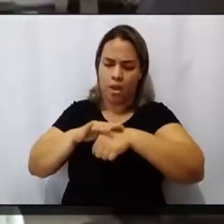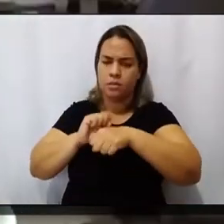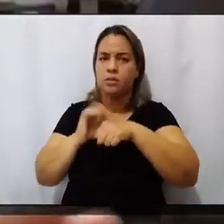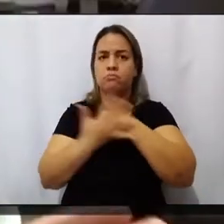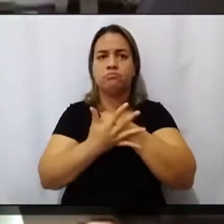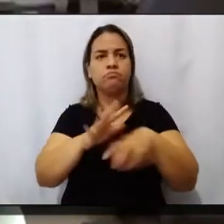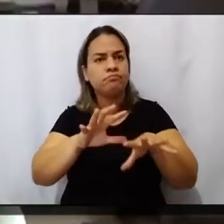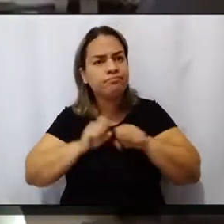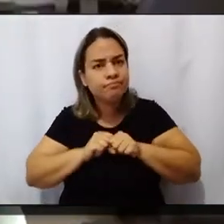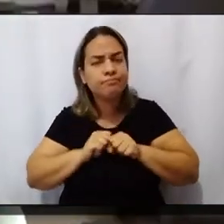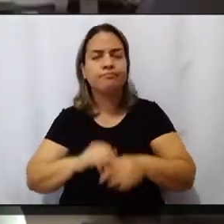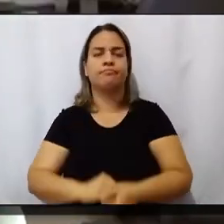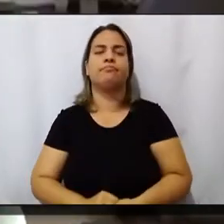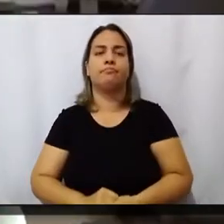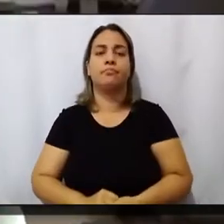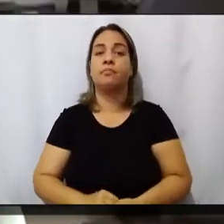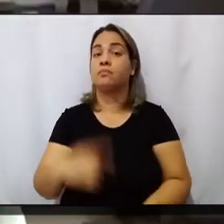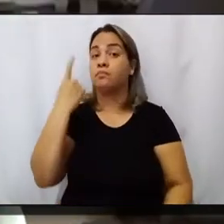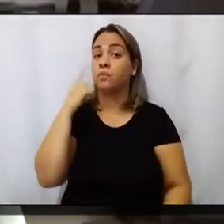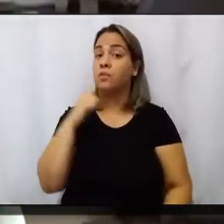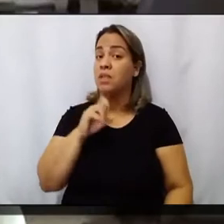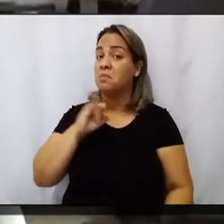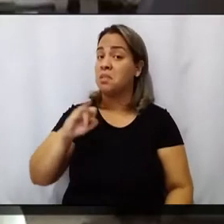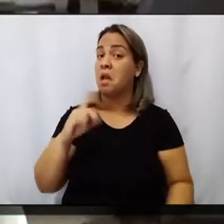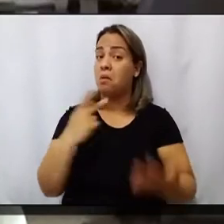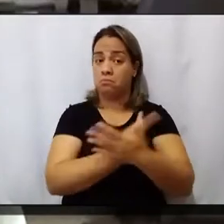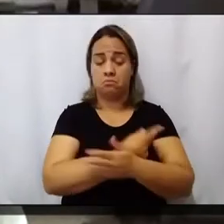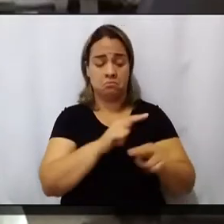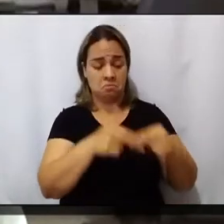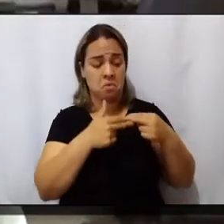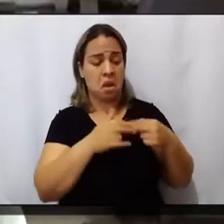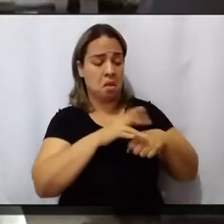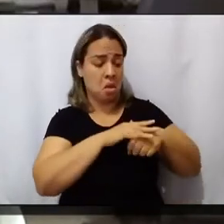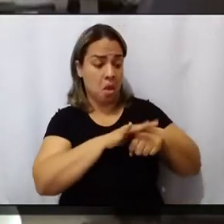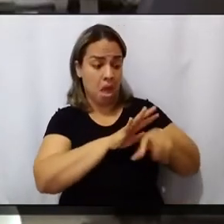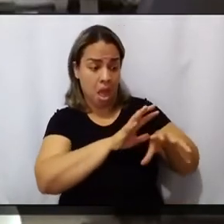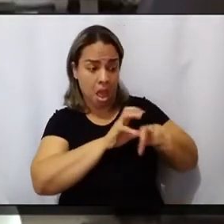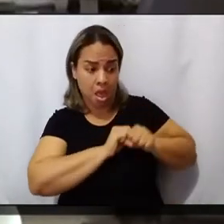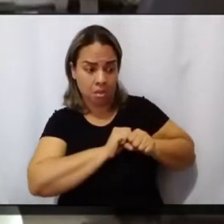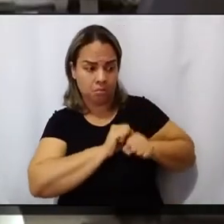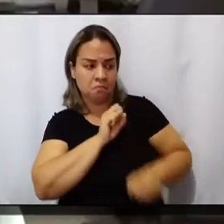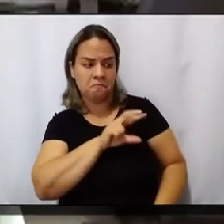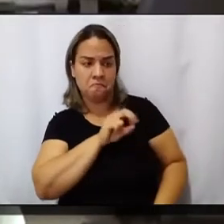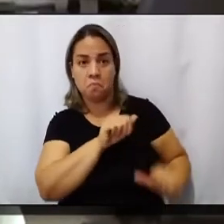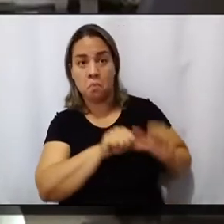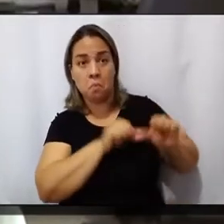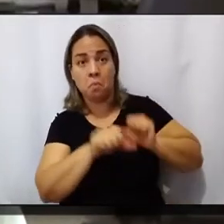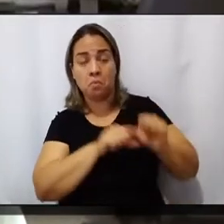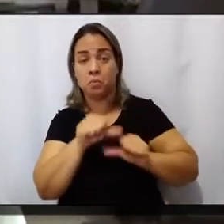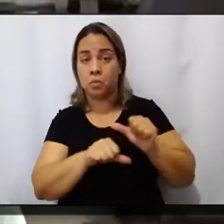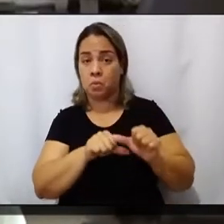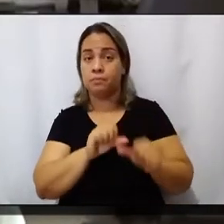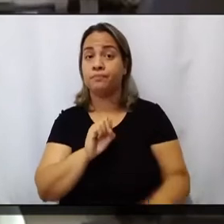sabe se essas reinfecções estão acontecendo por mutação do vírus ou por